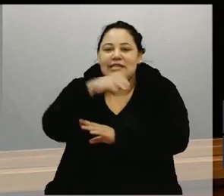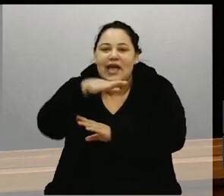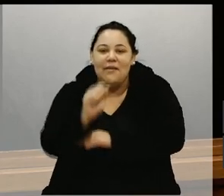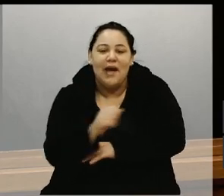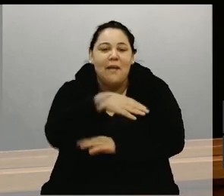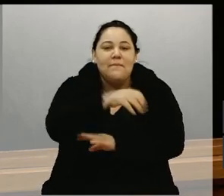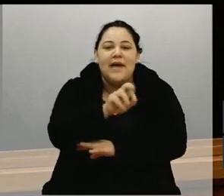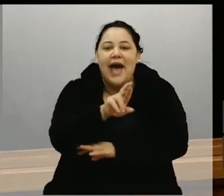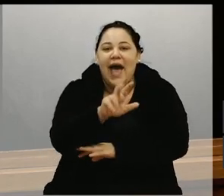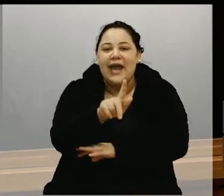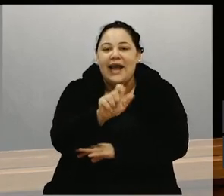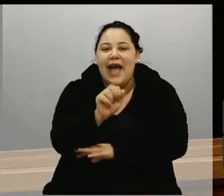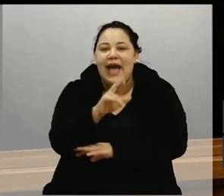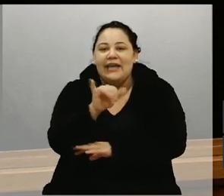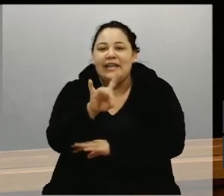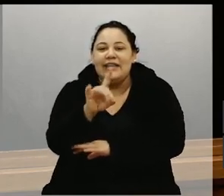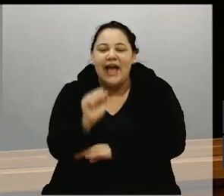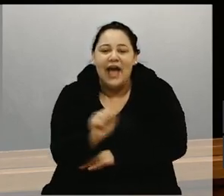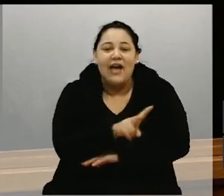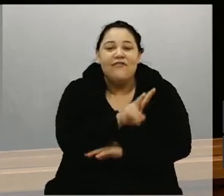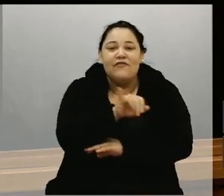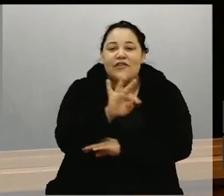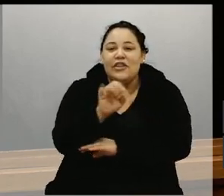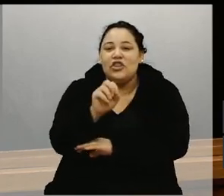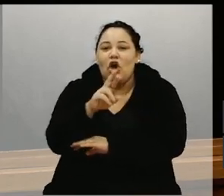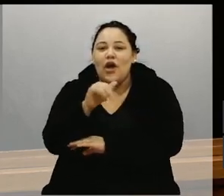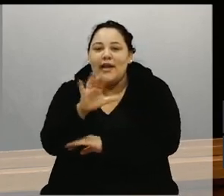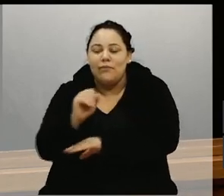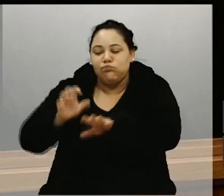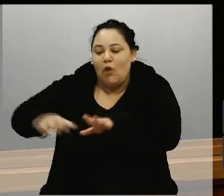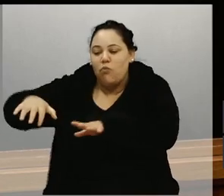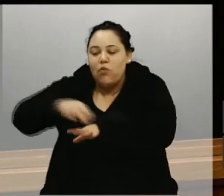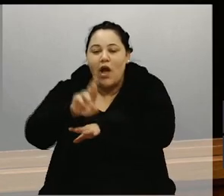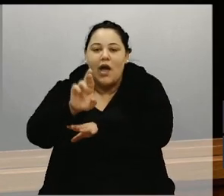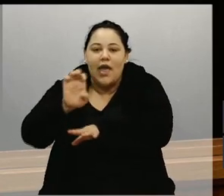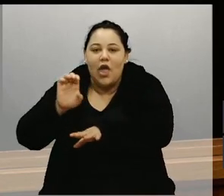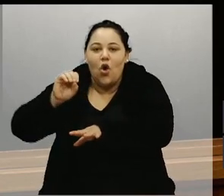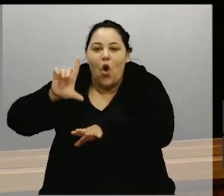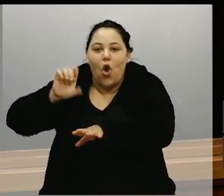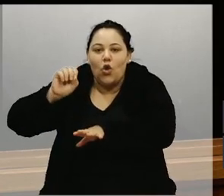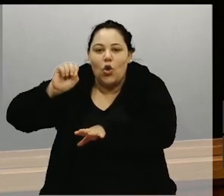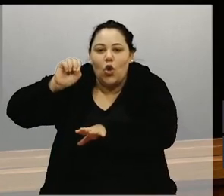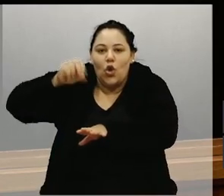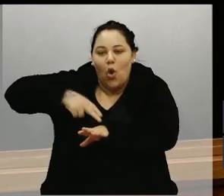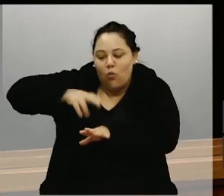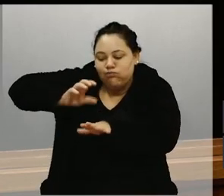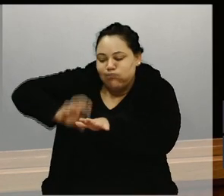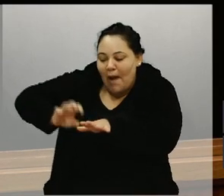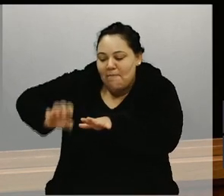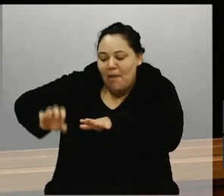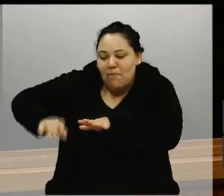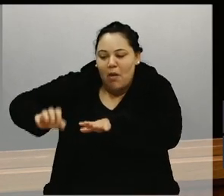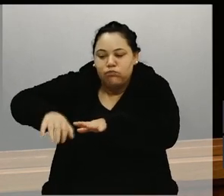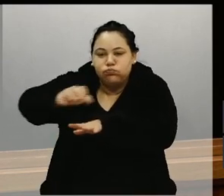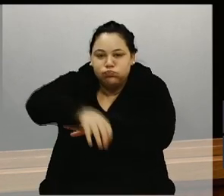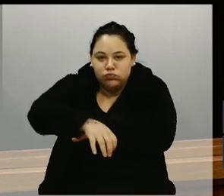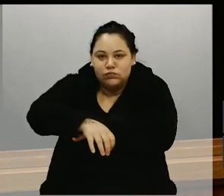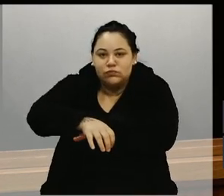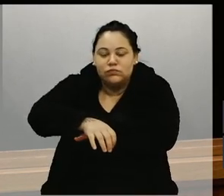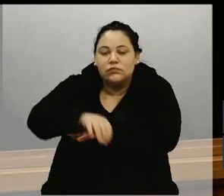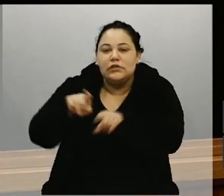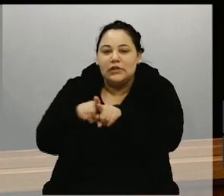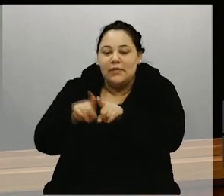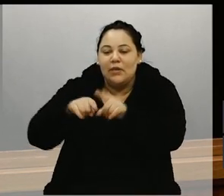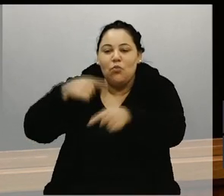Jardim Vitória, Mariane, Marianinha de Queiroz, Marilã, Millennium, Moinhos de Vento, Morada